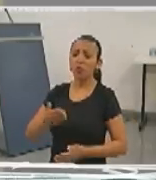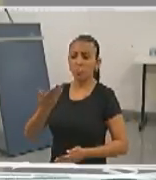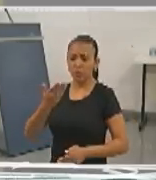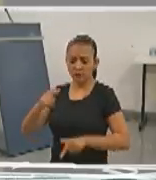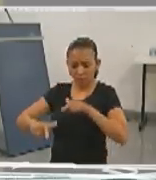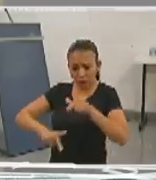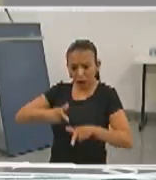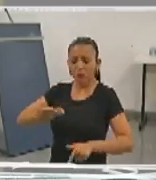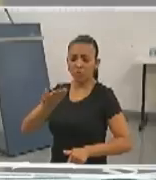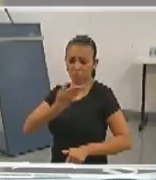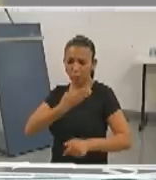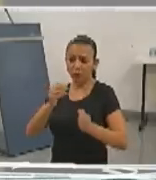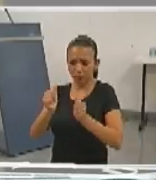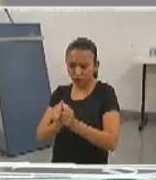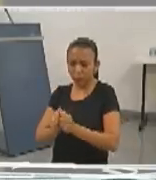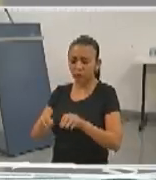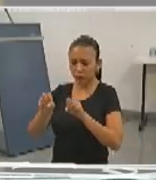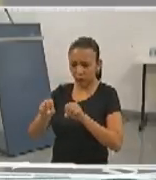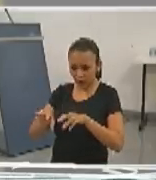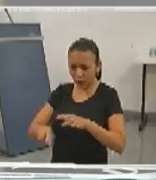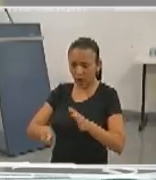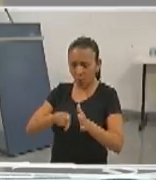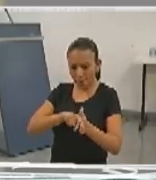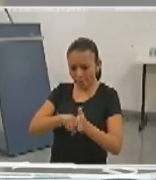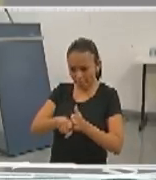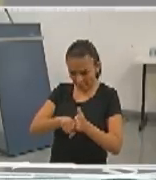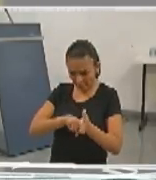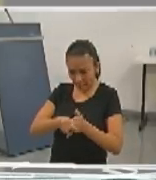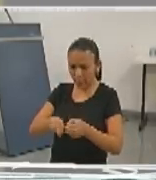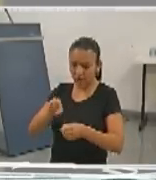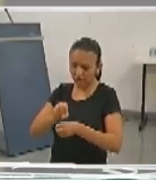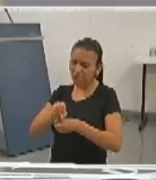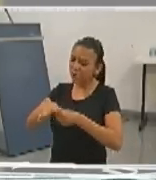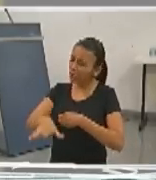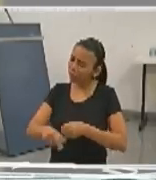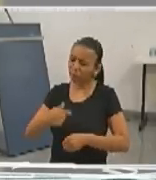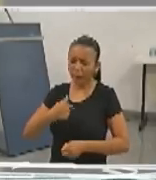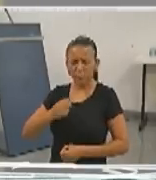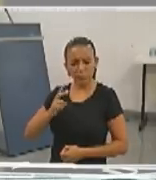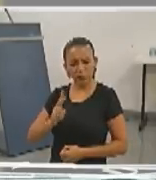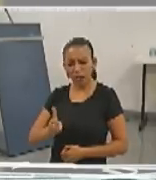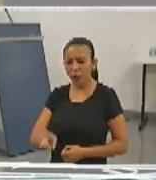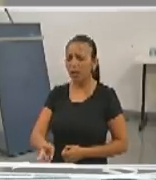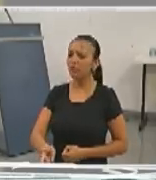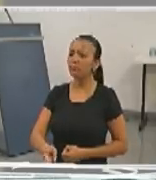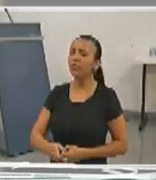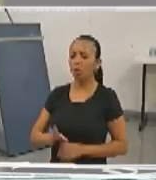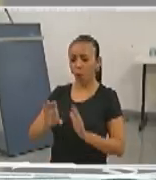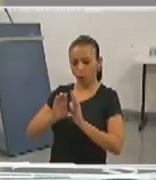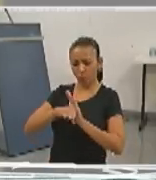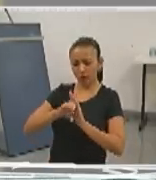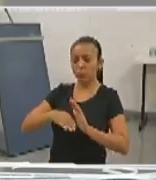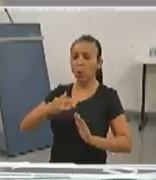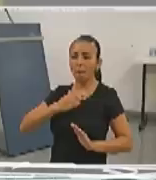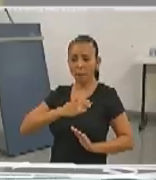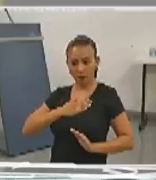trabalhando ali em ensino, pesquisa e extensão e na administração, eu sempre levei esse conceito comigo.